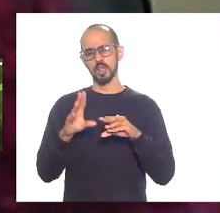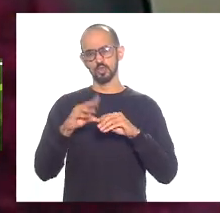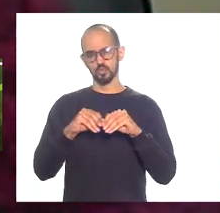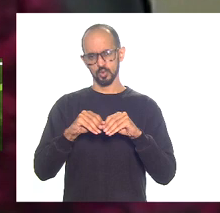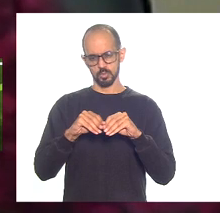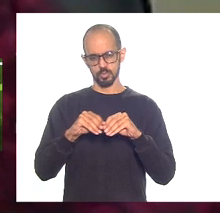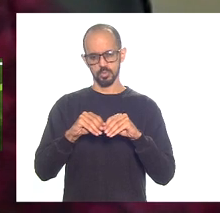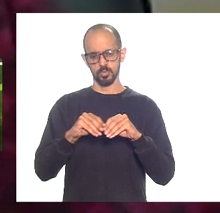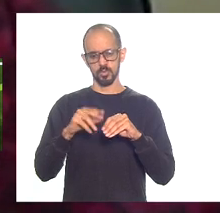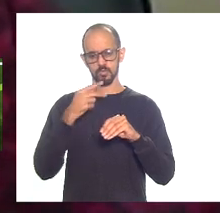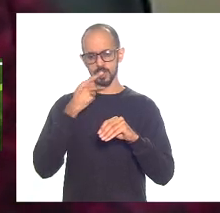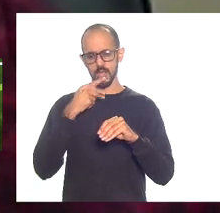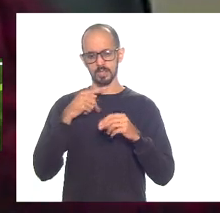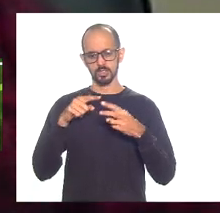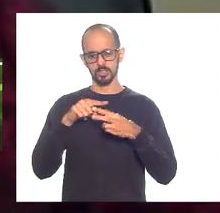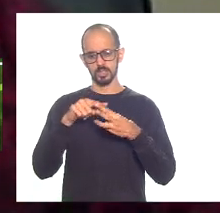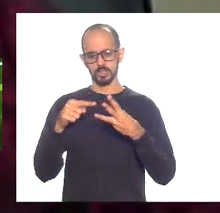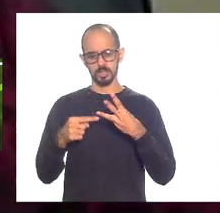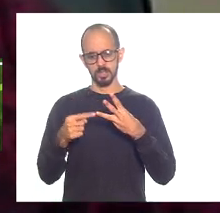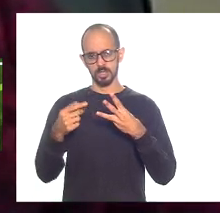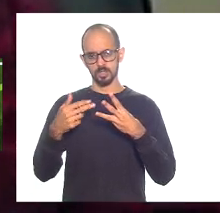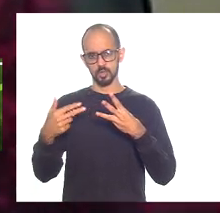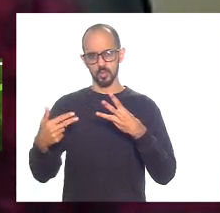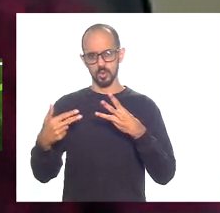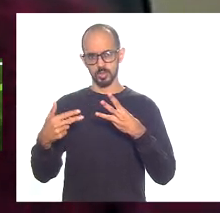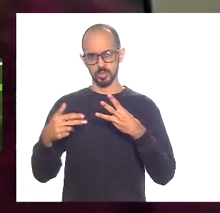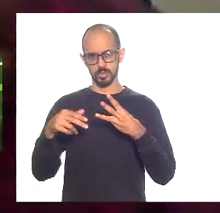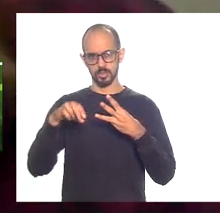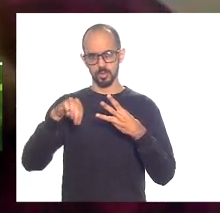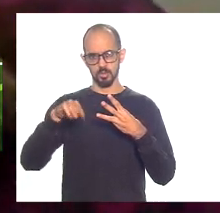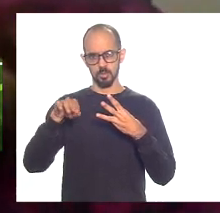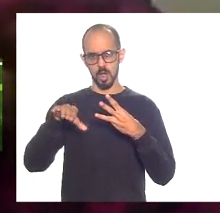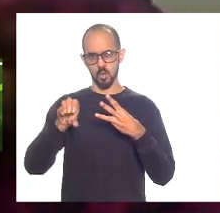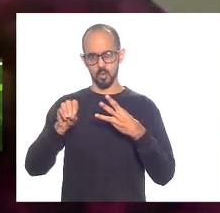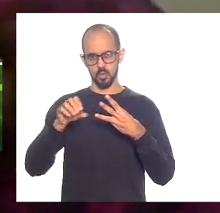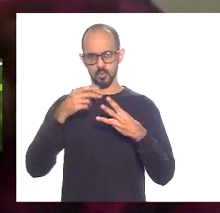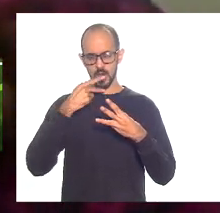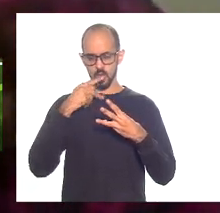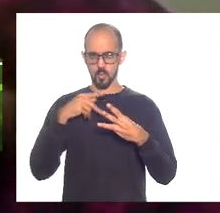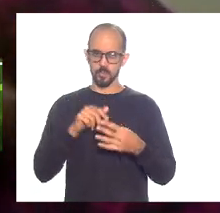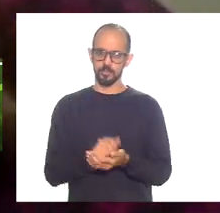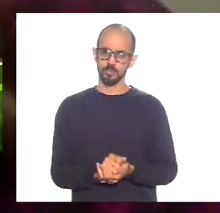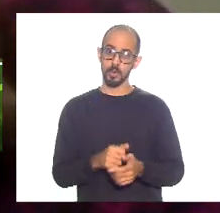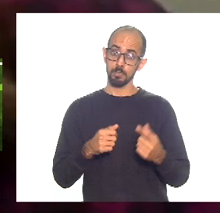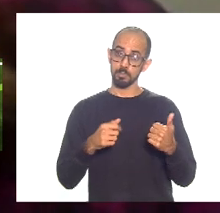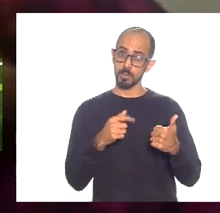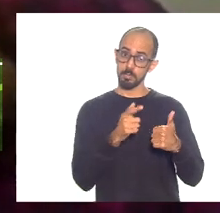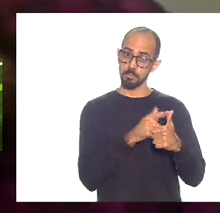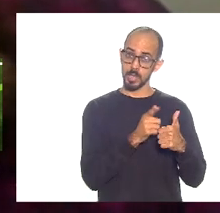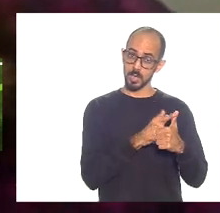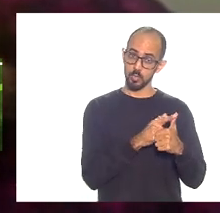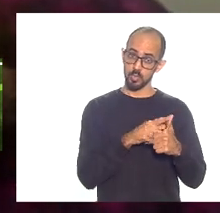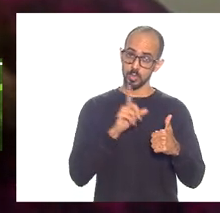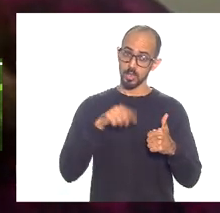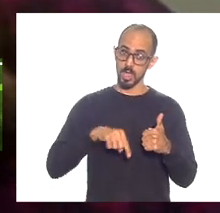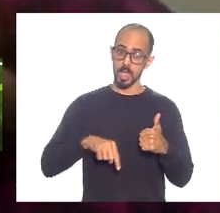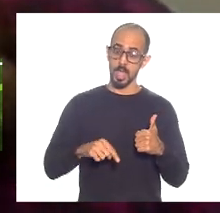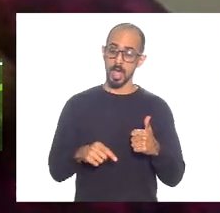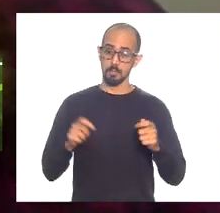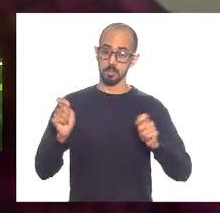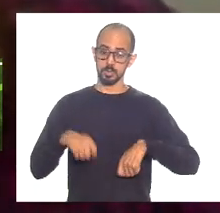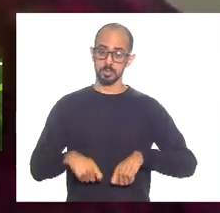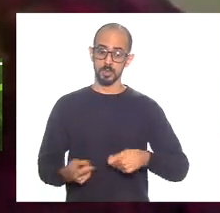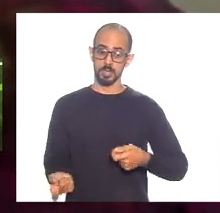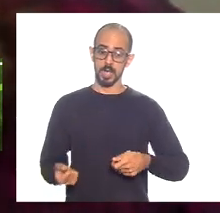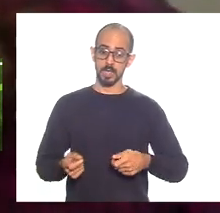três eixos falados pelo Mauro Osório o primeiro é a possibilidade de ser restituído o